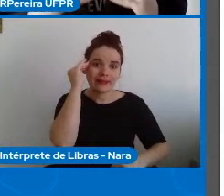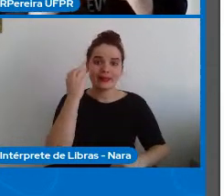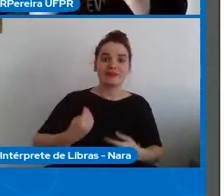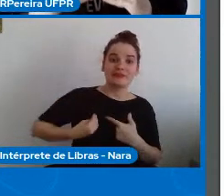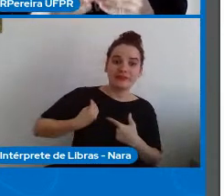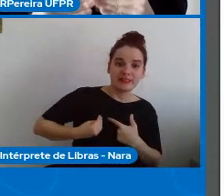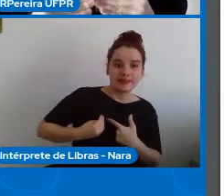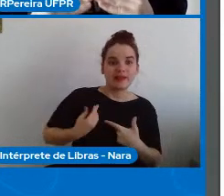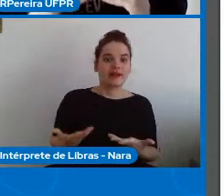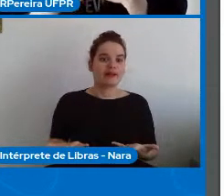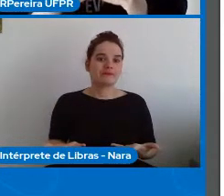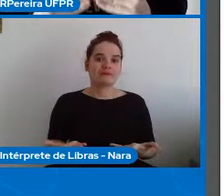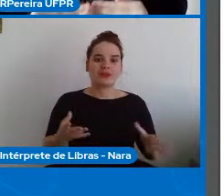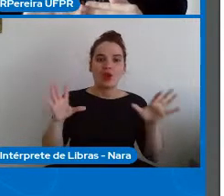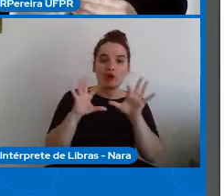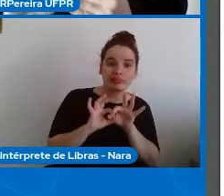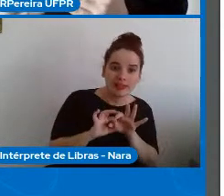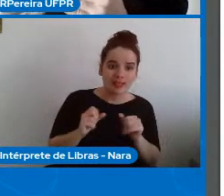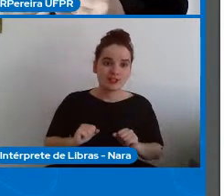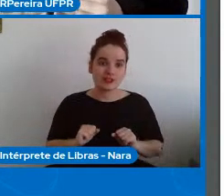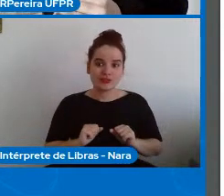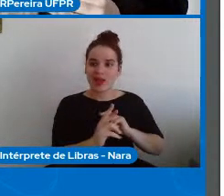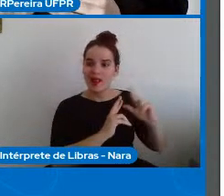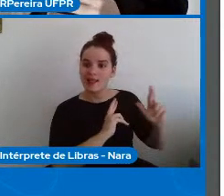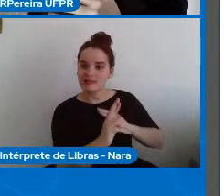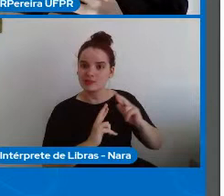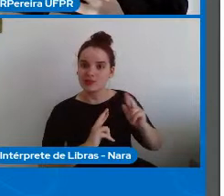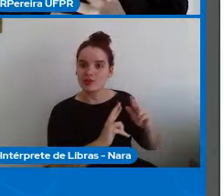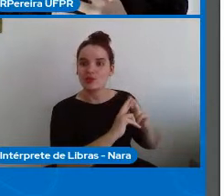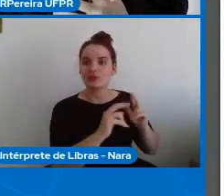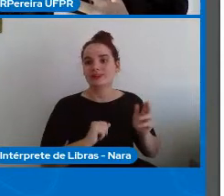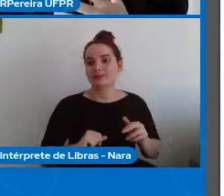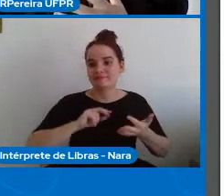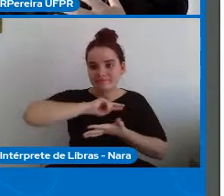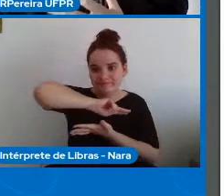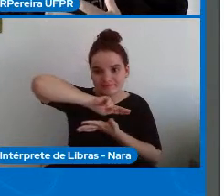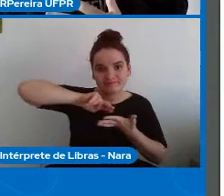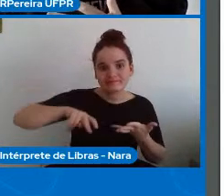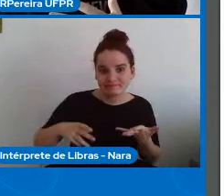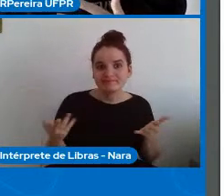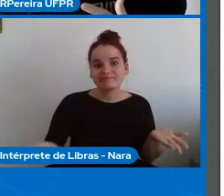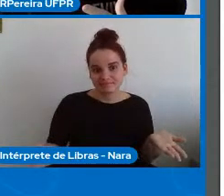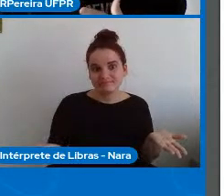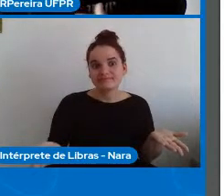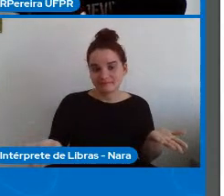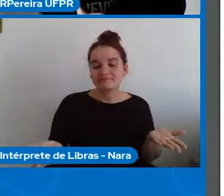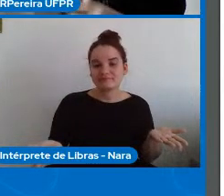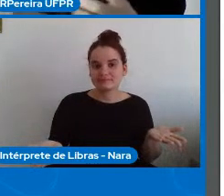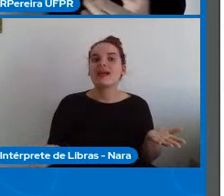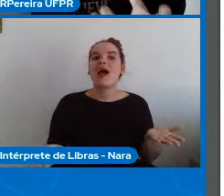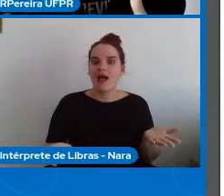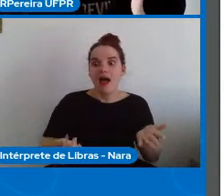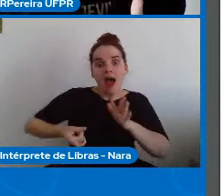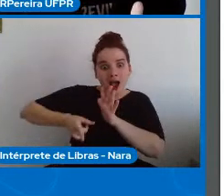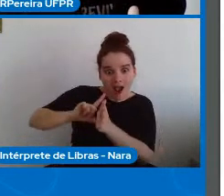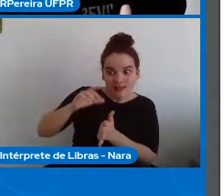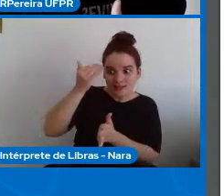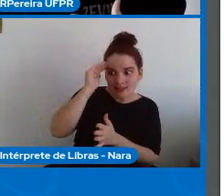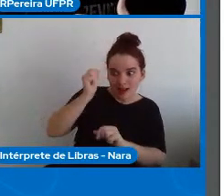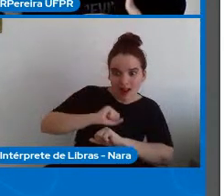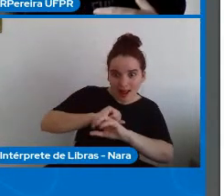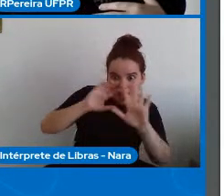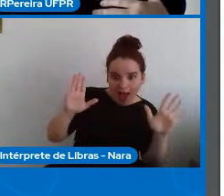contexto entendendo a realidade com as partes interessadas para então você saber o que você vai modelar o que você vai